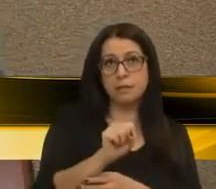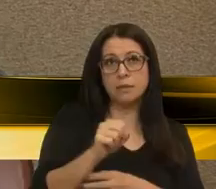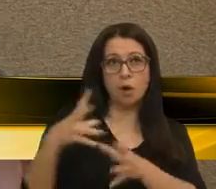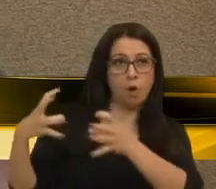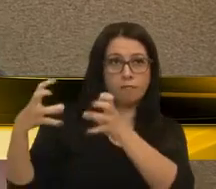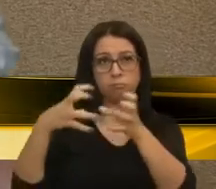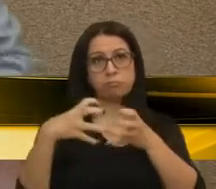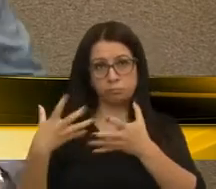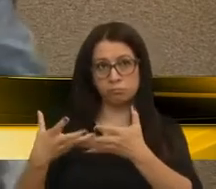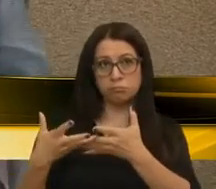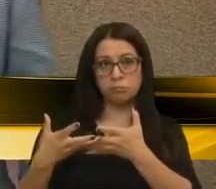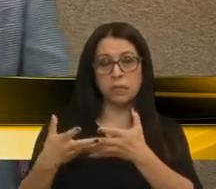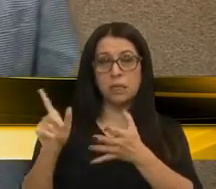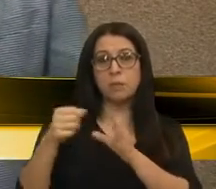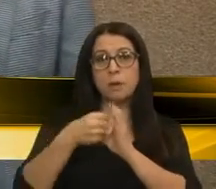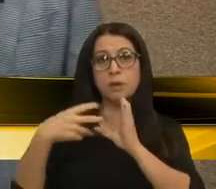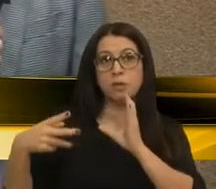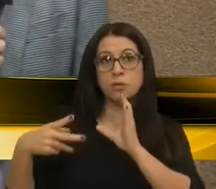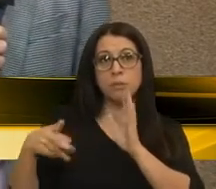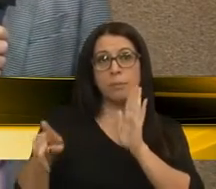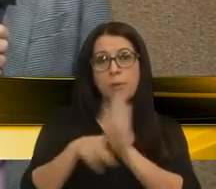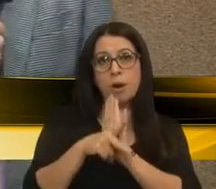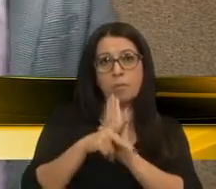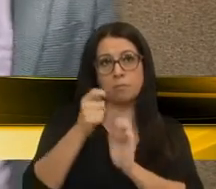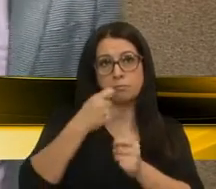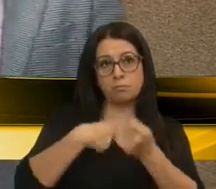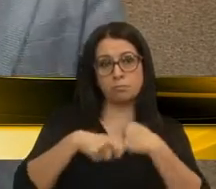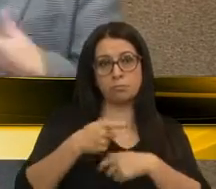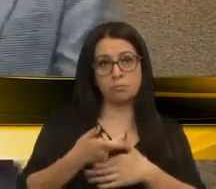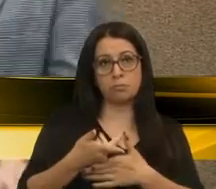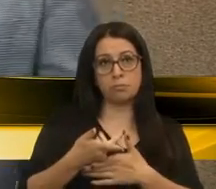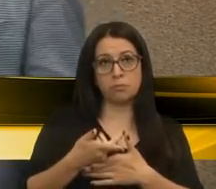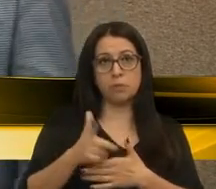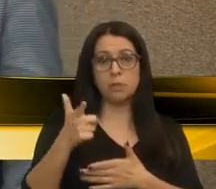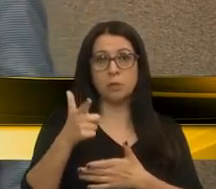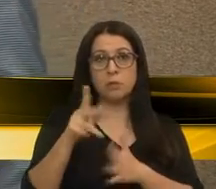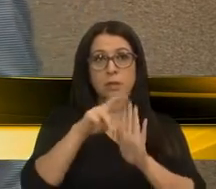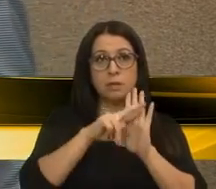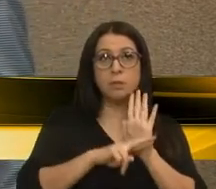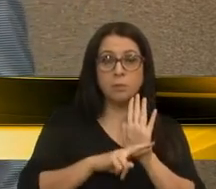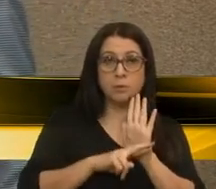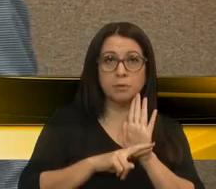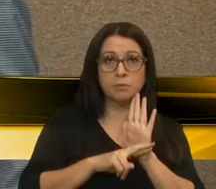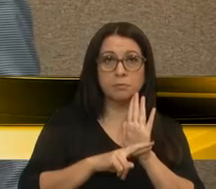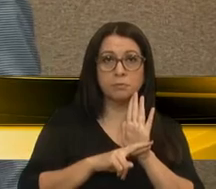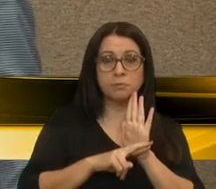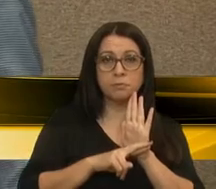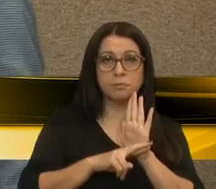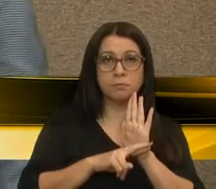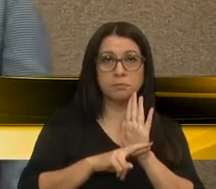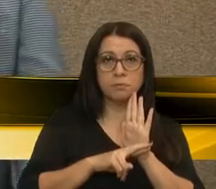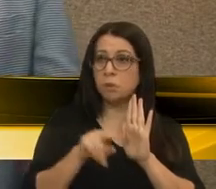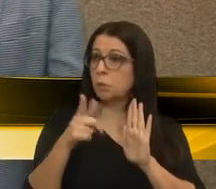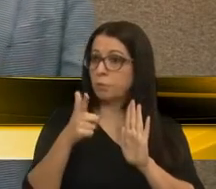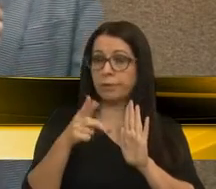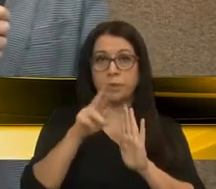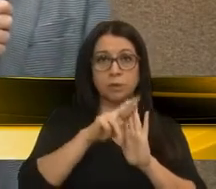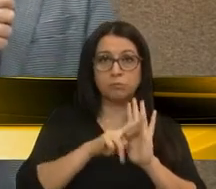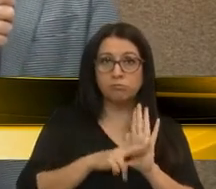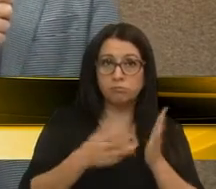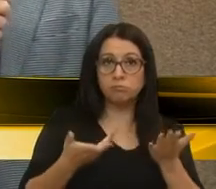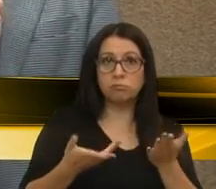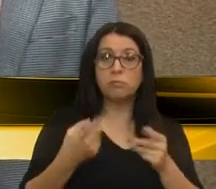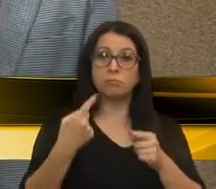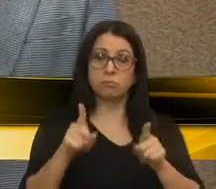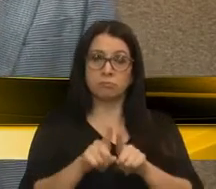característica da atual administração. Então, se não houve a regulamentação, não houve a regulamentação,